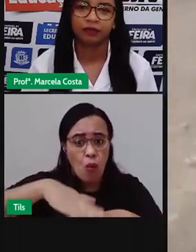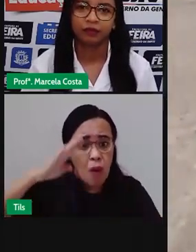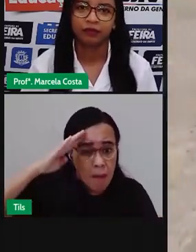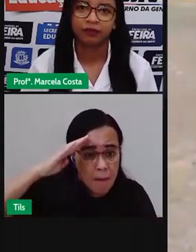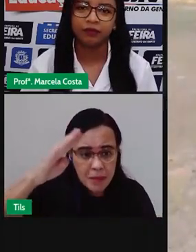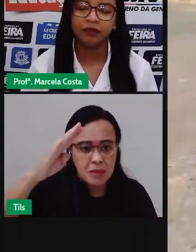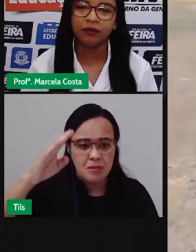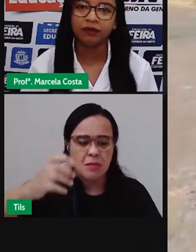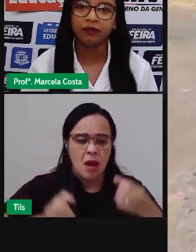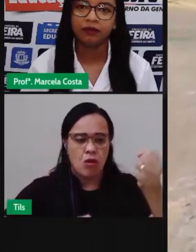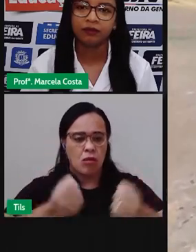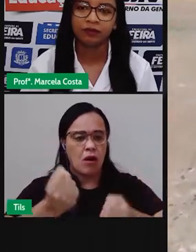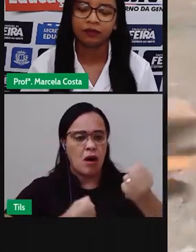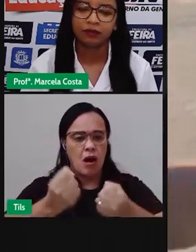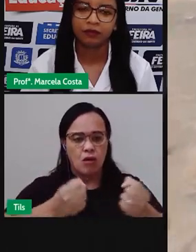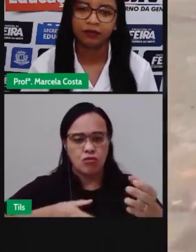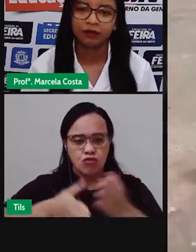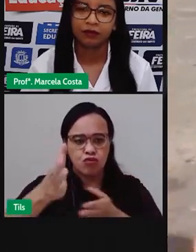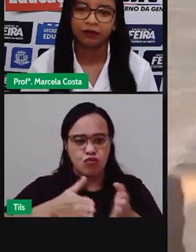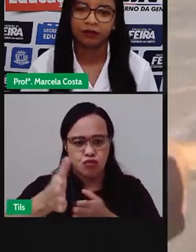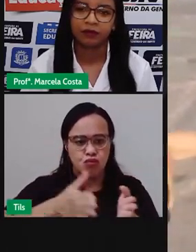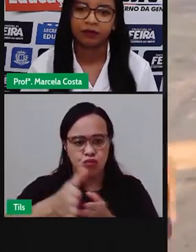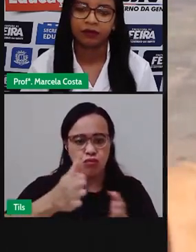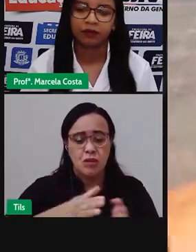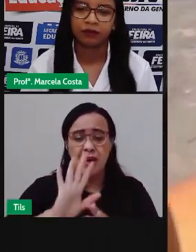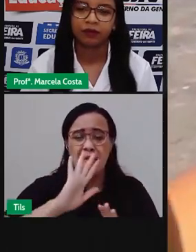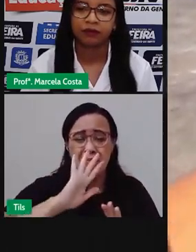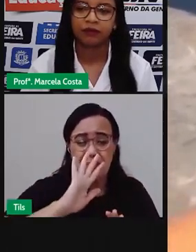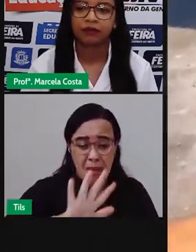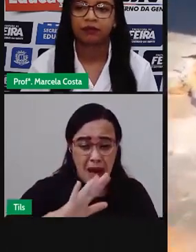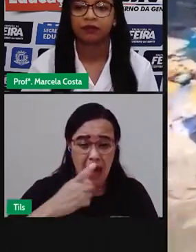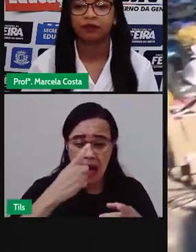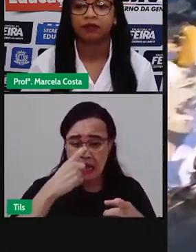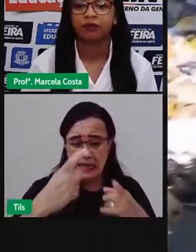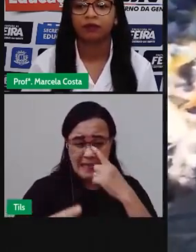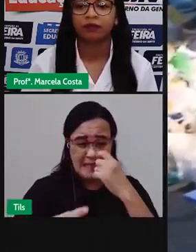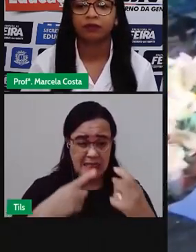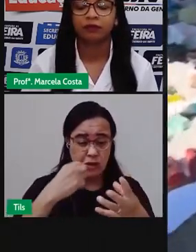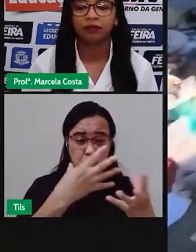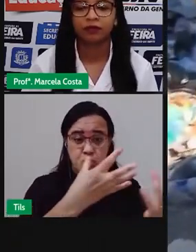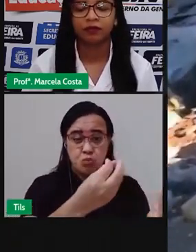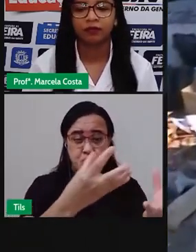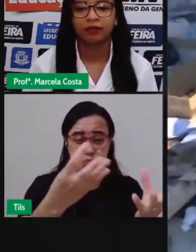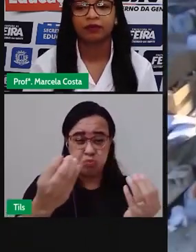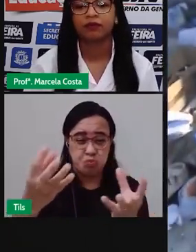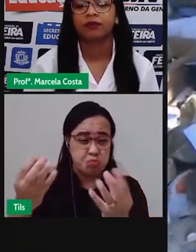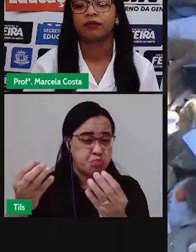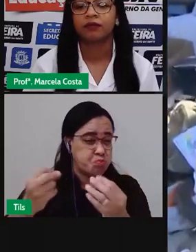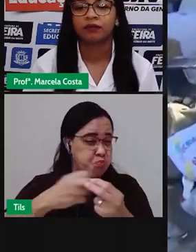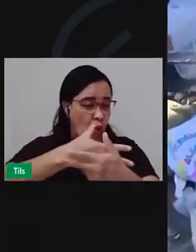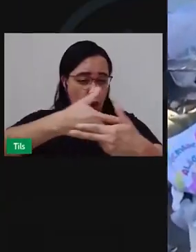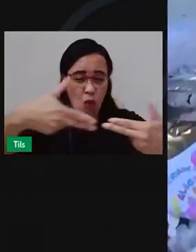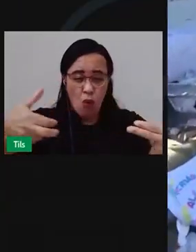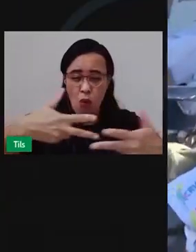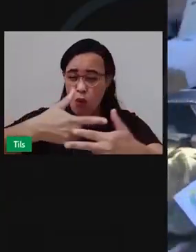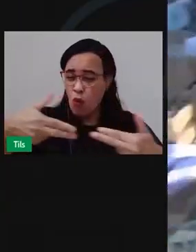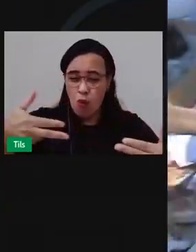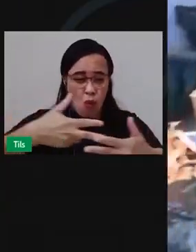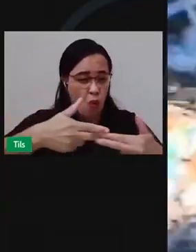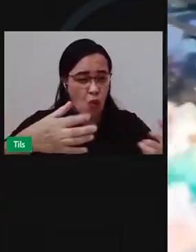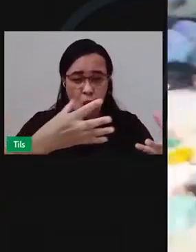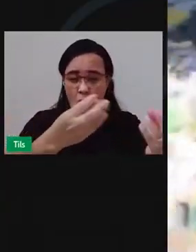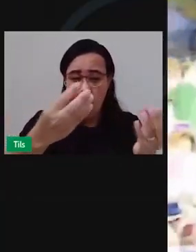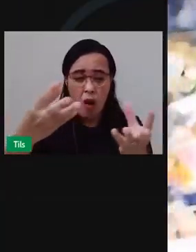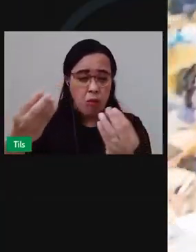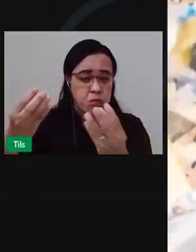passam por aqui. Mas está completamente tomada por lixo. Tem entulho também, olha ali. Resto de imóveis. Alberto Bambam mostrando com apoio aqui de